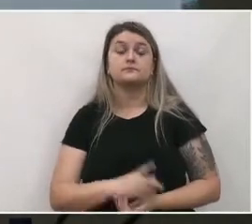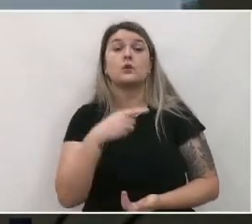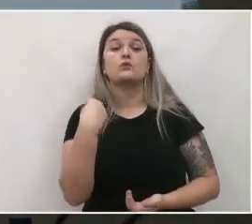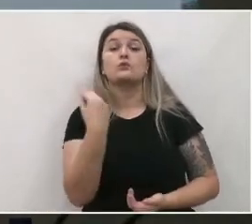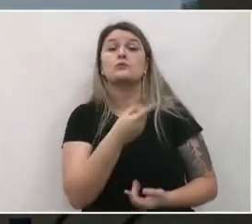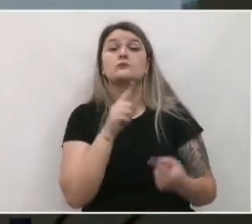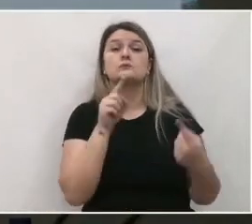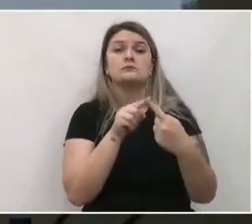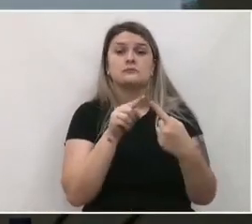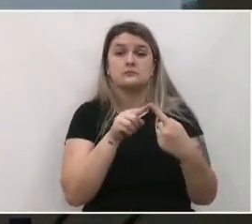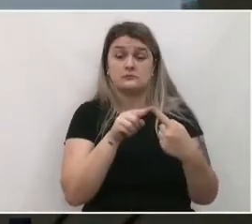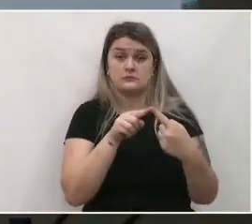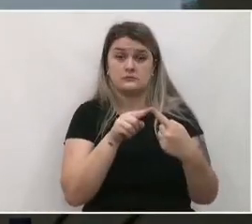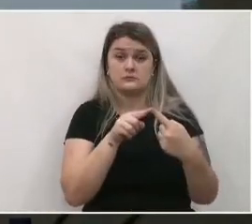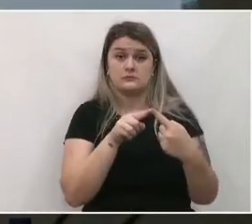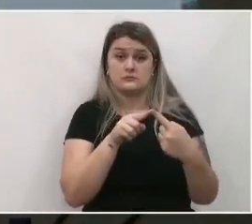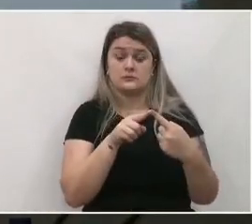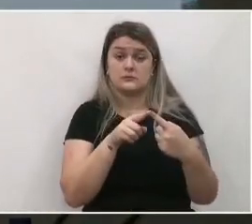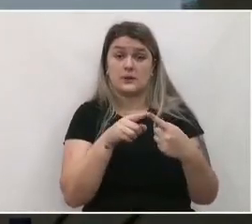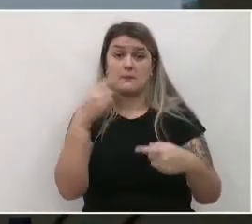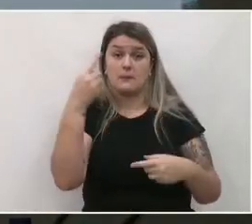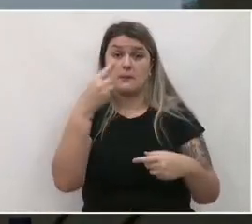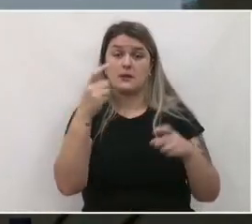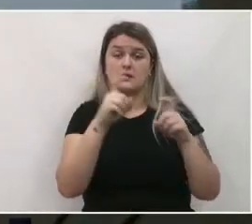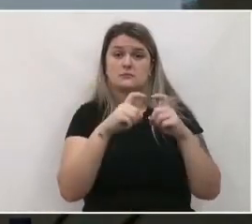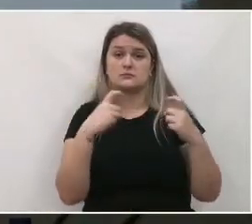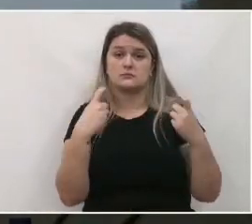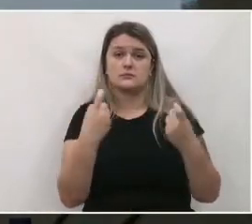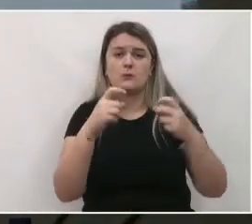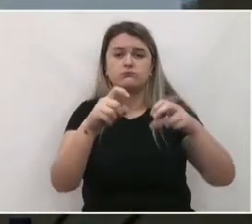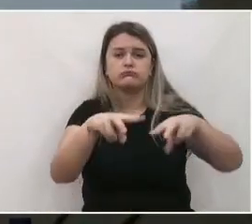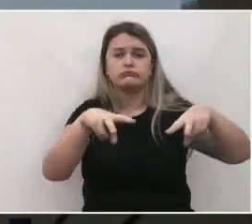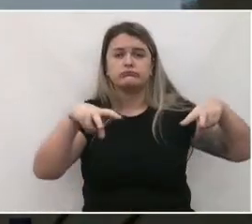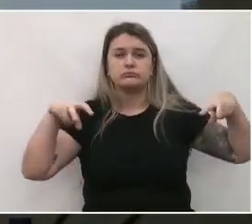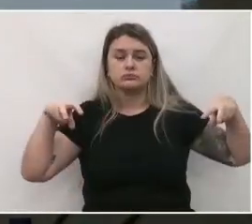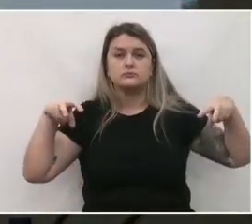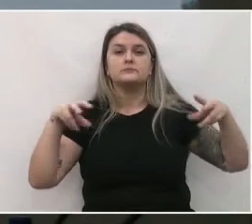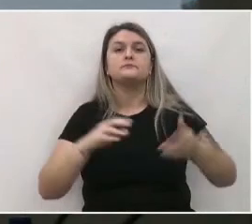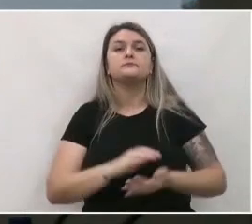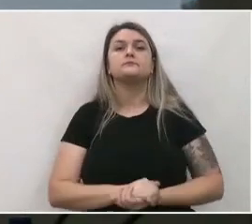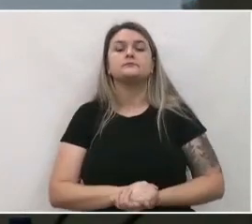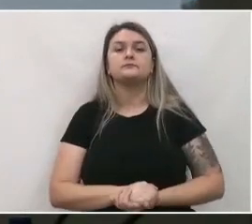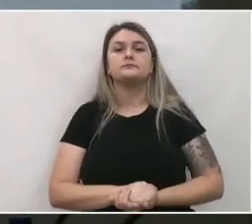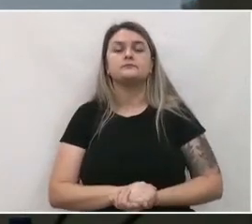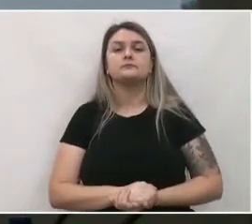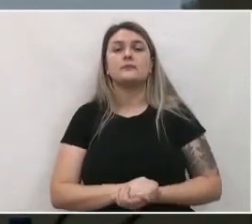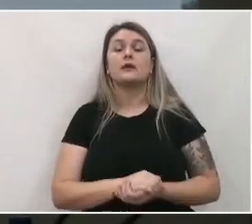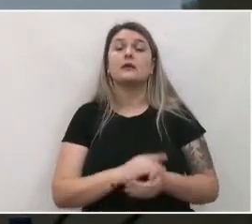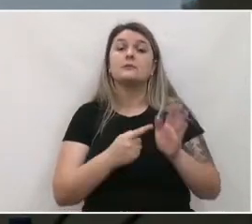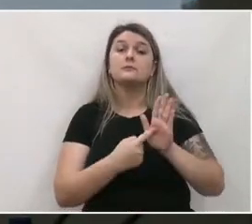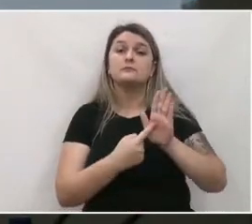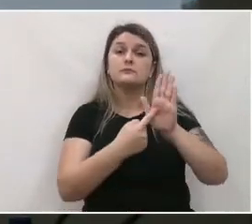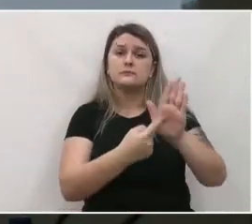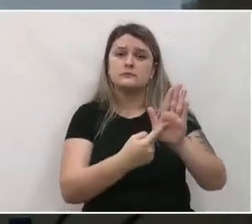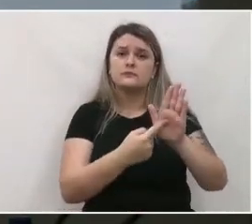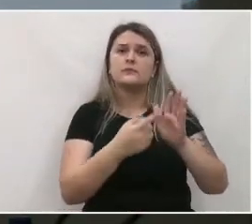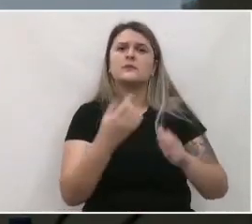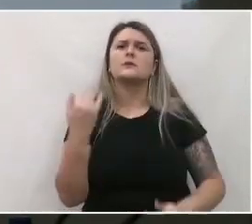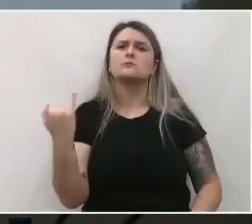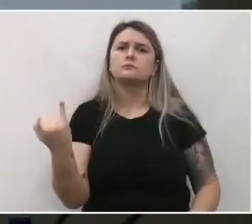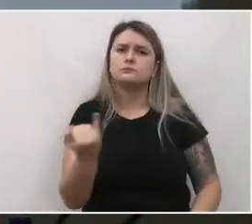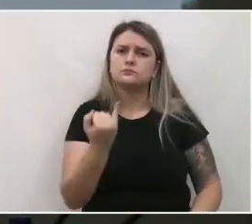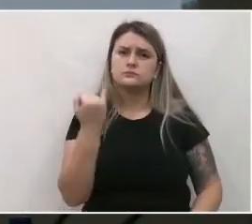objetivos nesta primeira audiência pública é apresentar a importância